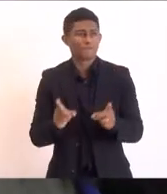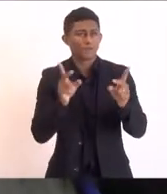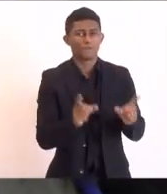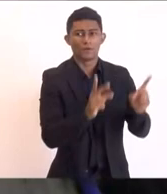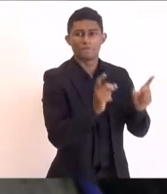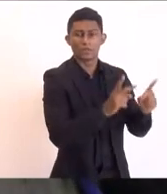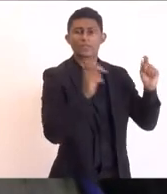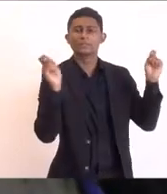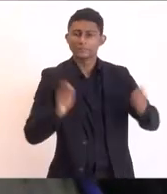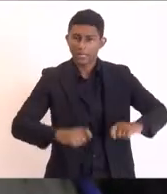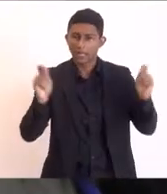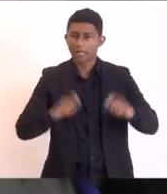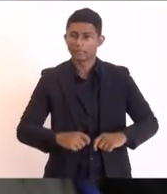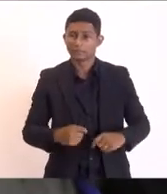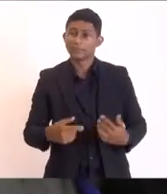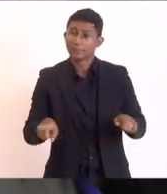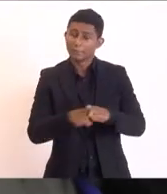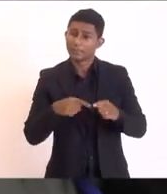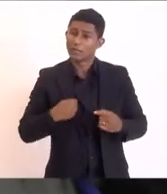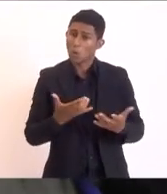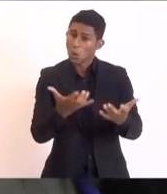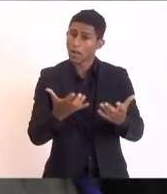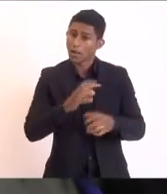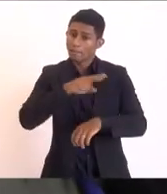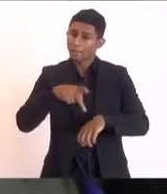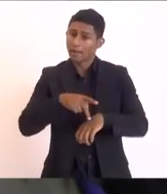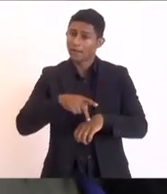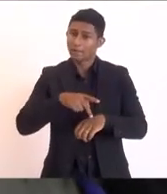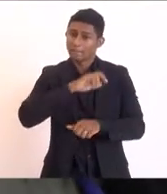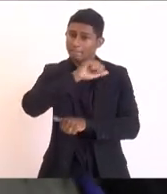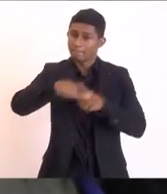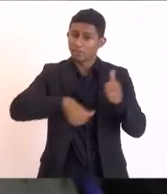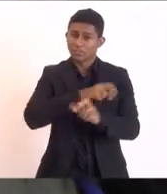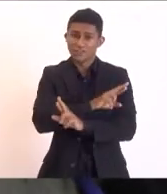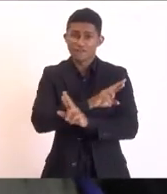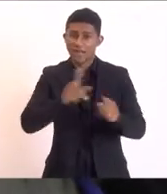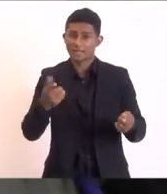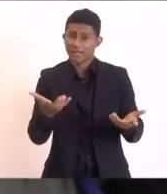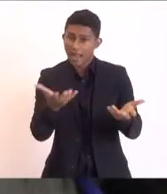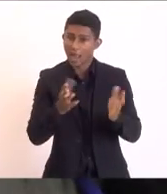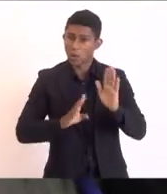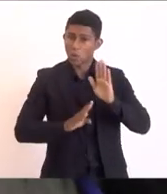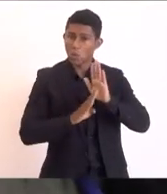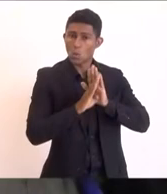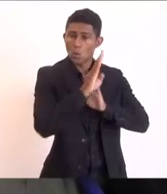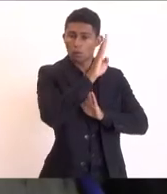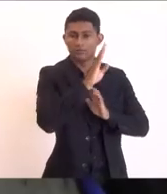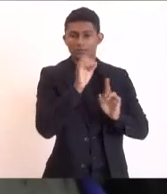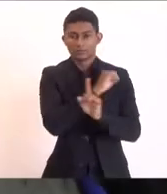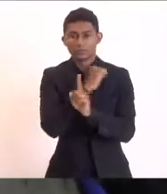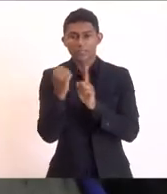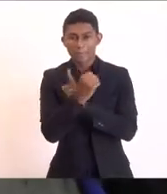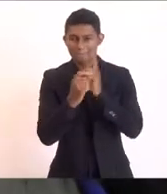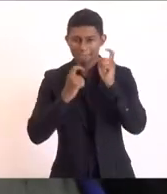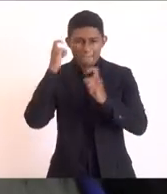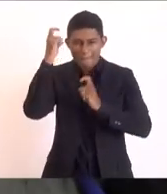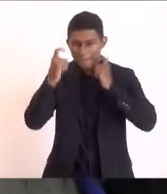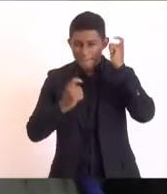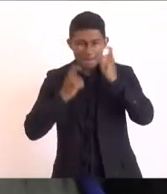brasileira espero que esse país também mude a partir do ano que vem a volte para o rumo de desenvolvimento com preocupação social com maior